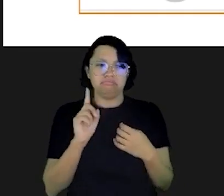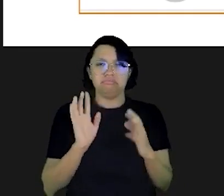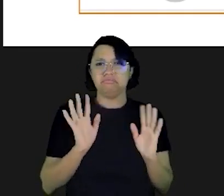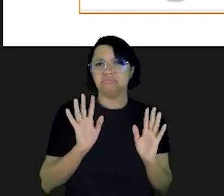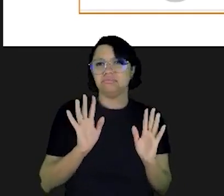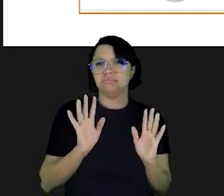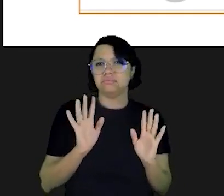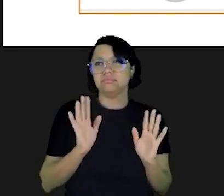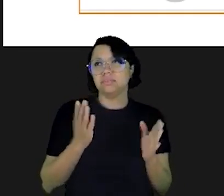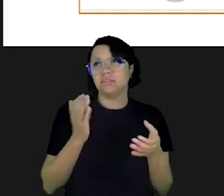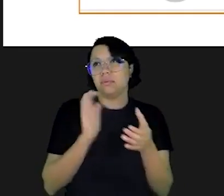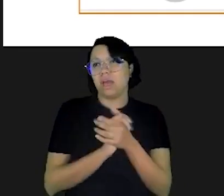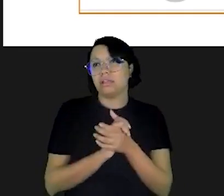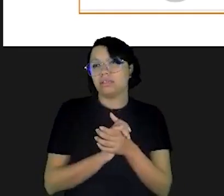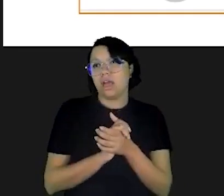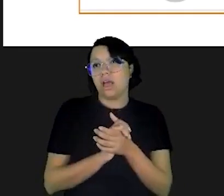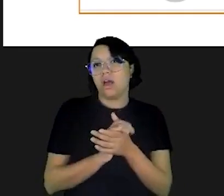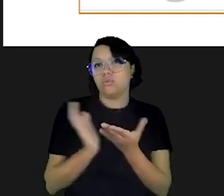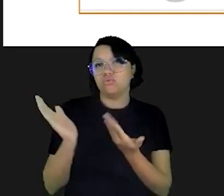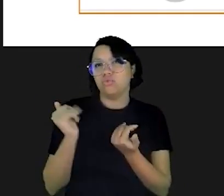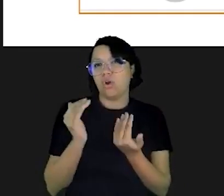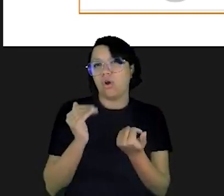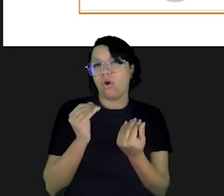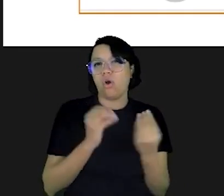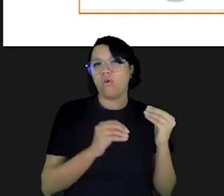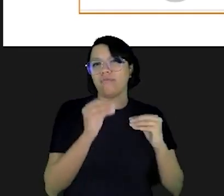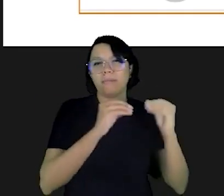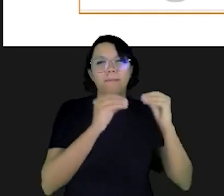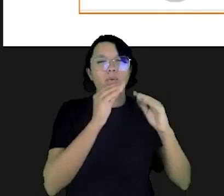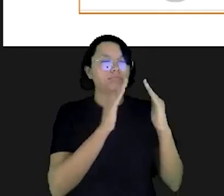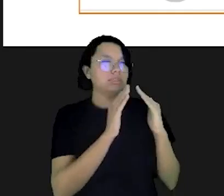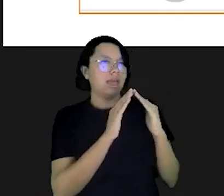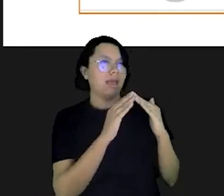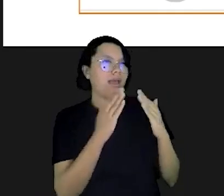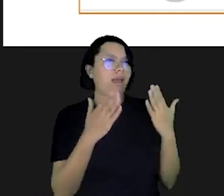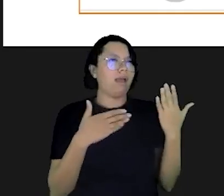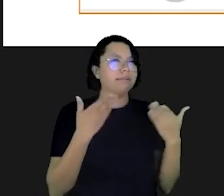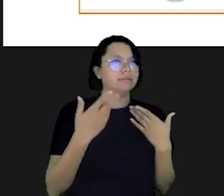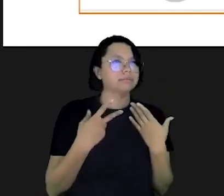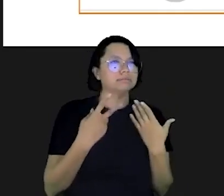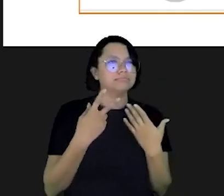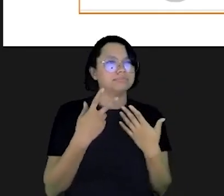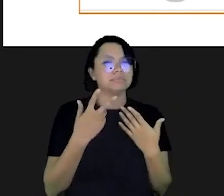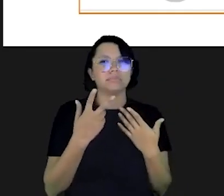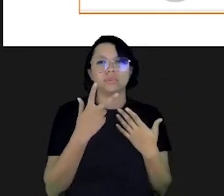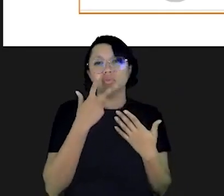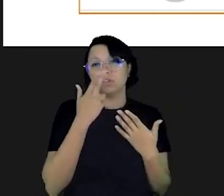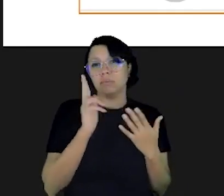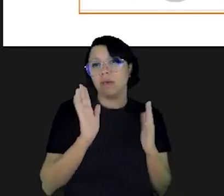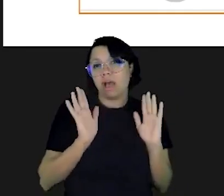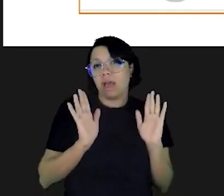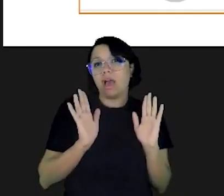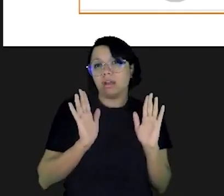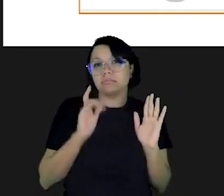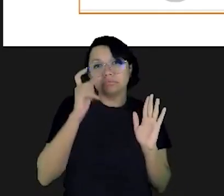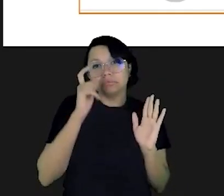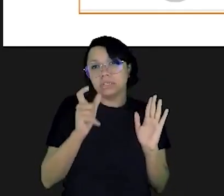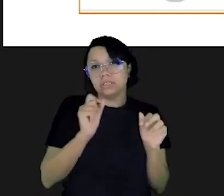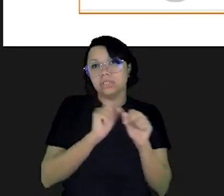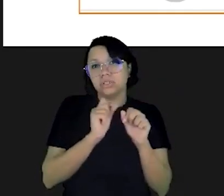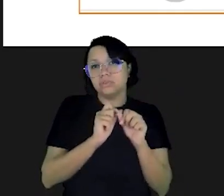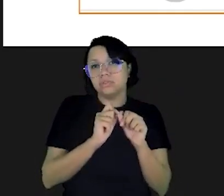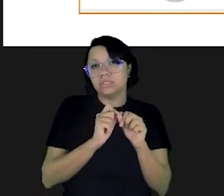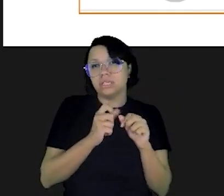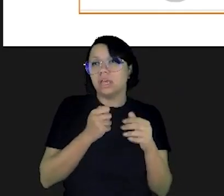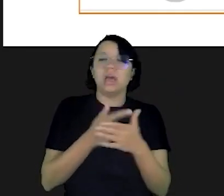nada assim tão atraente de repente um casal jovem recém-casado que está montando a sua casa pode achar